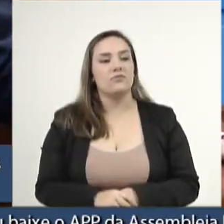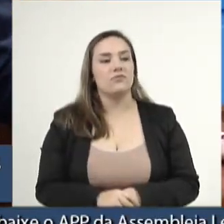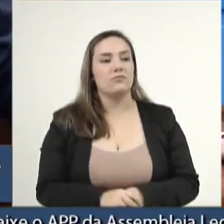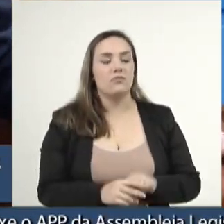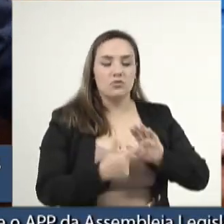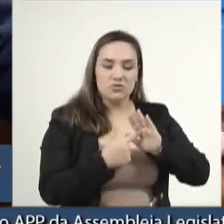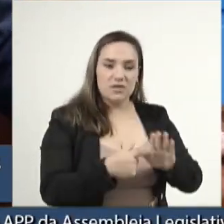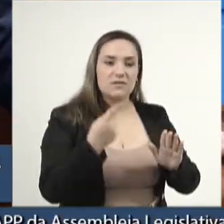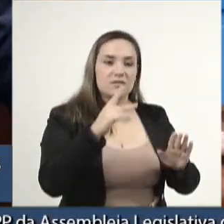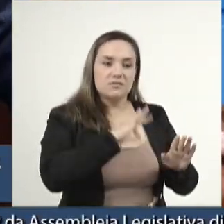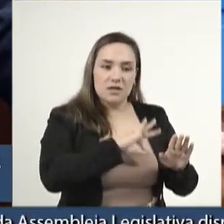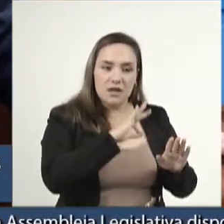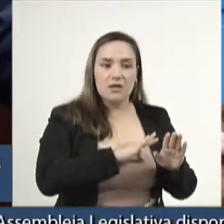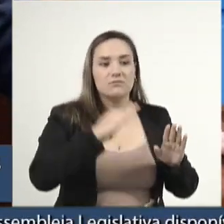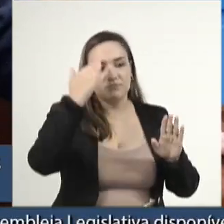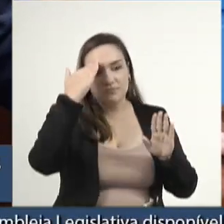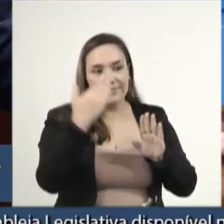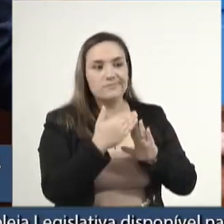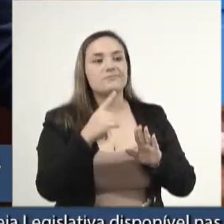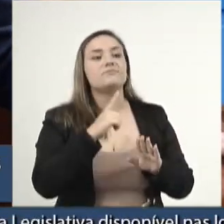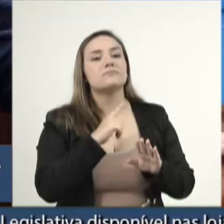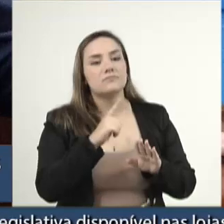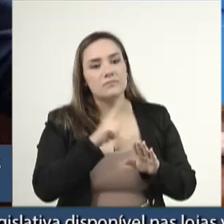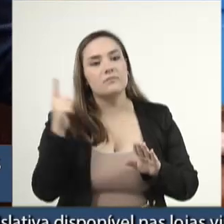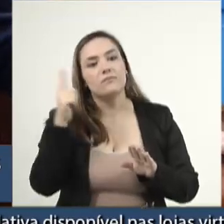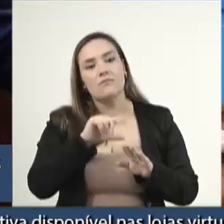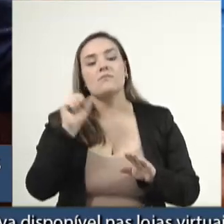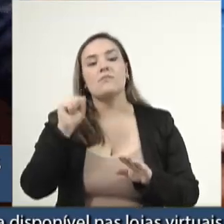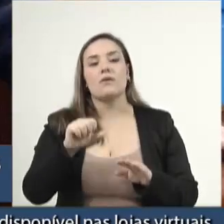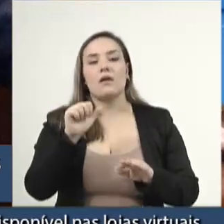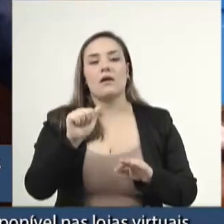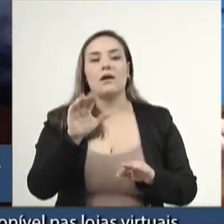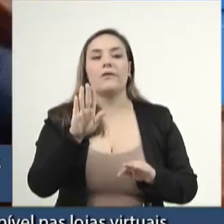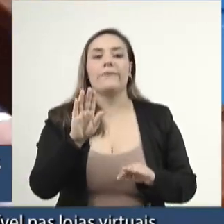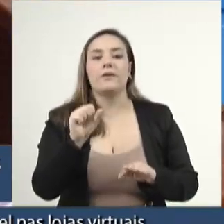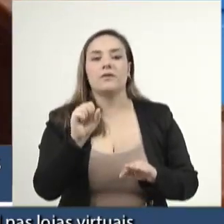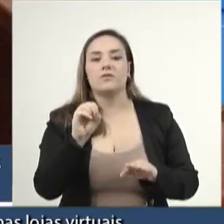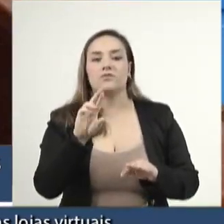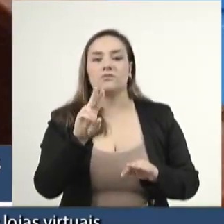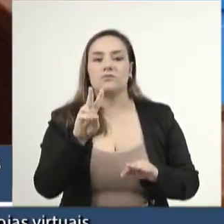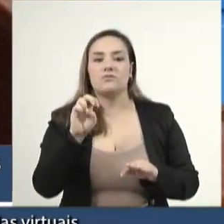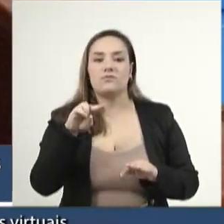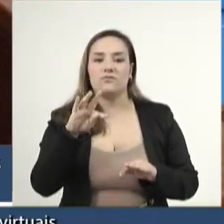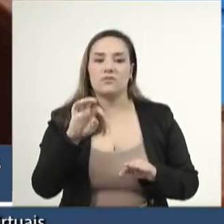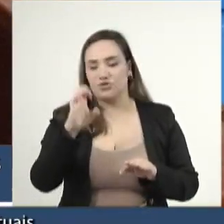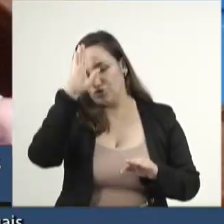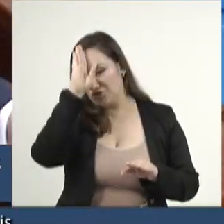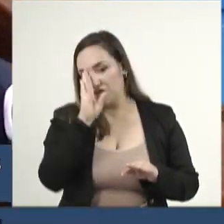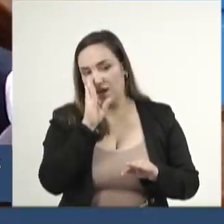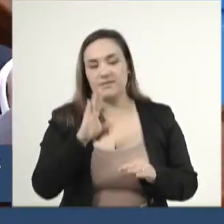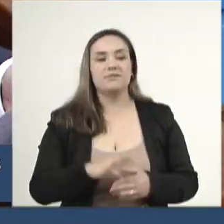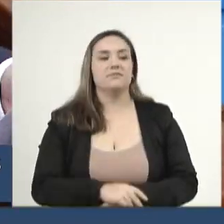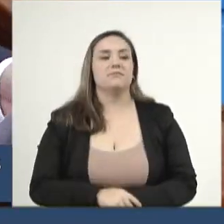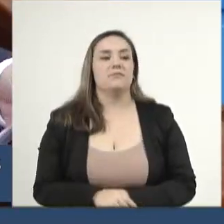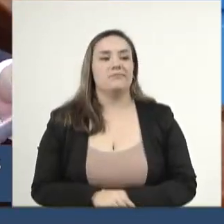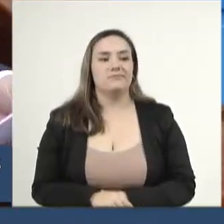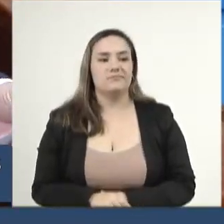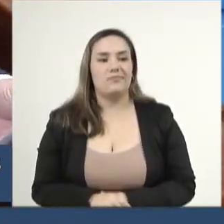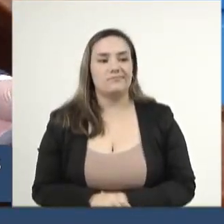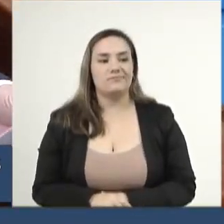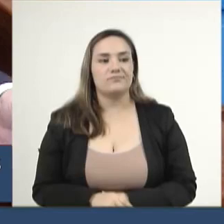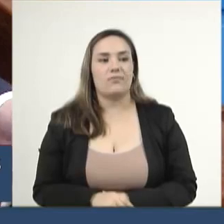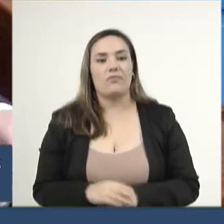renda dentro dos critérios. Tem acesso absorvente de graça, deputado Zeca. De graça. Na